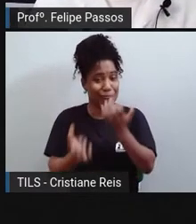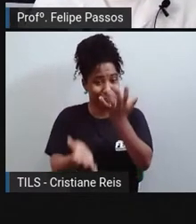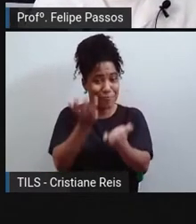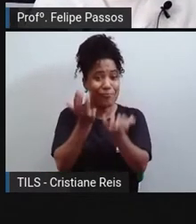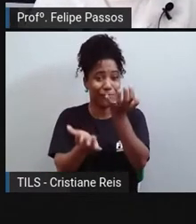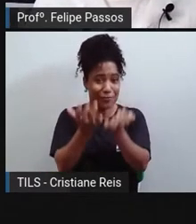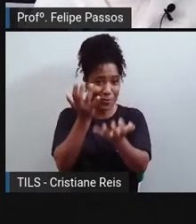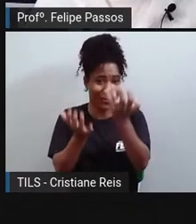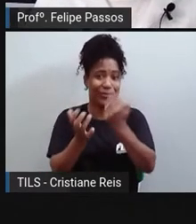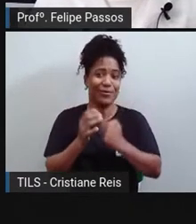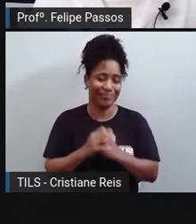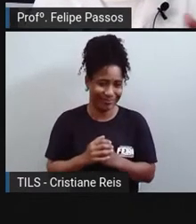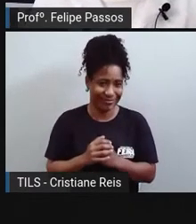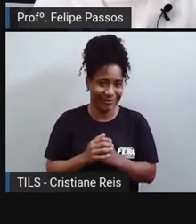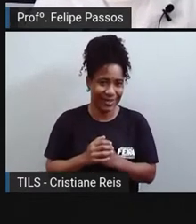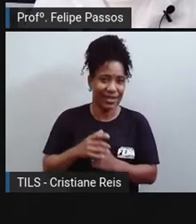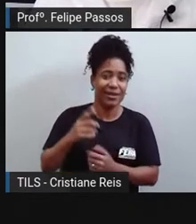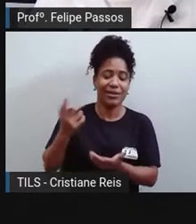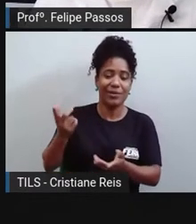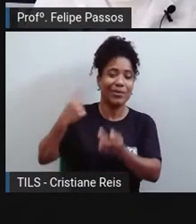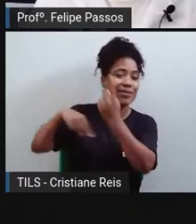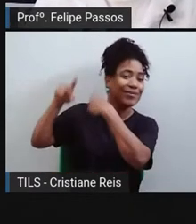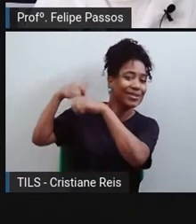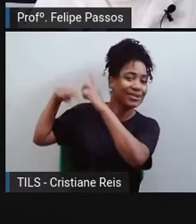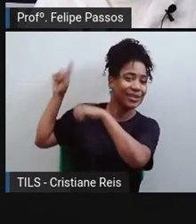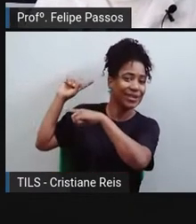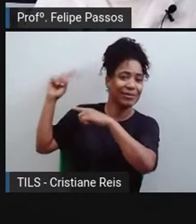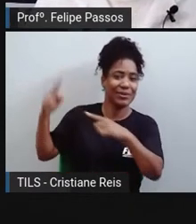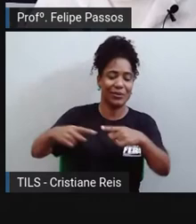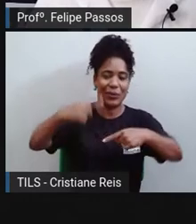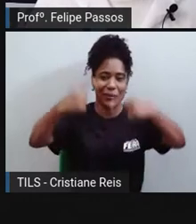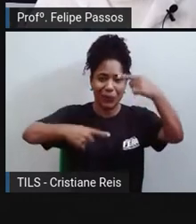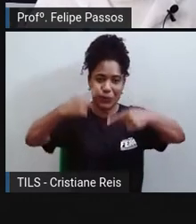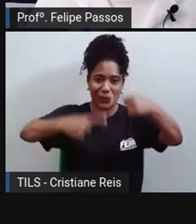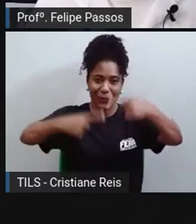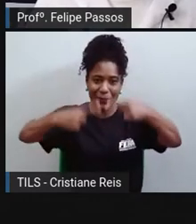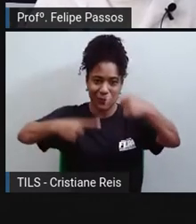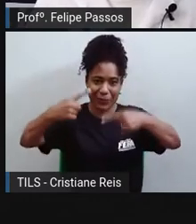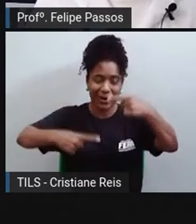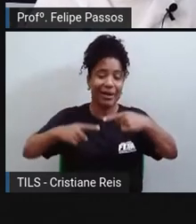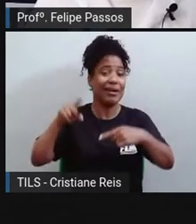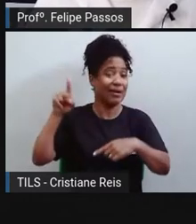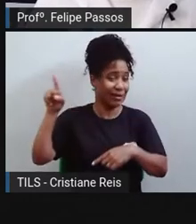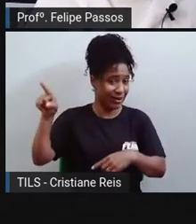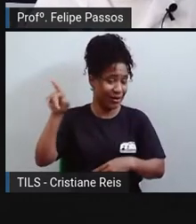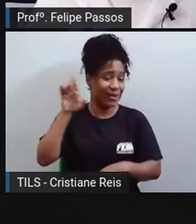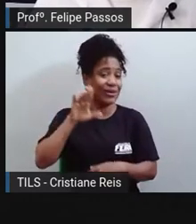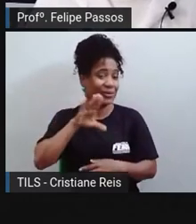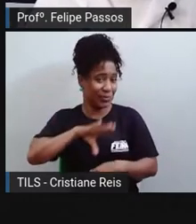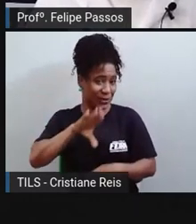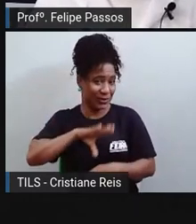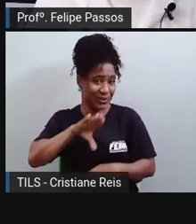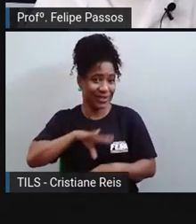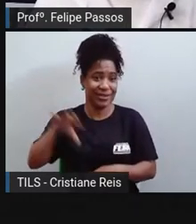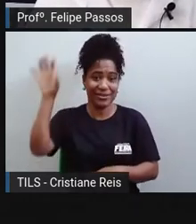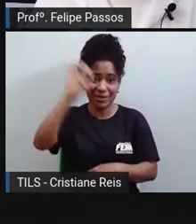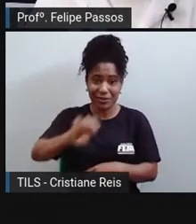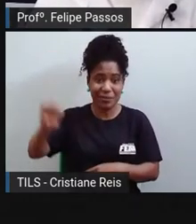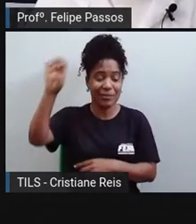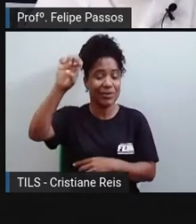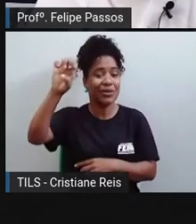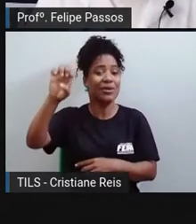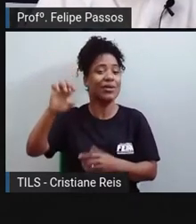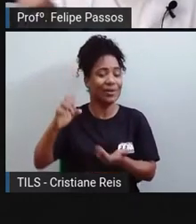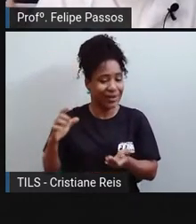conseguiram dominar e extinguir populações inteiras aqui nas Américas, quando eles descobriram a América? Porque os